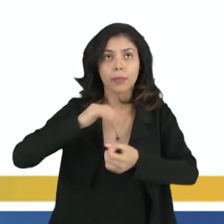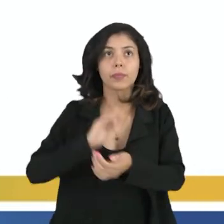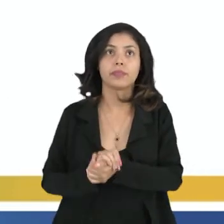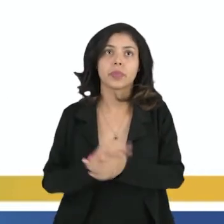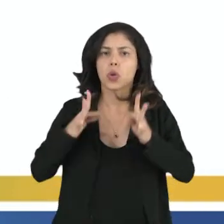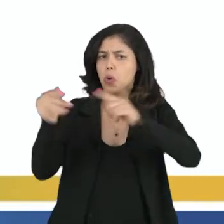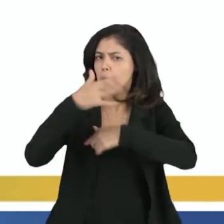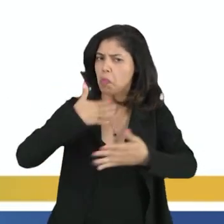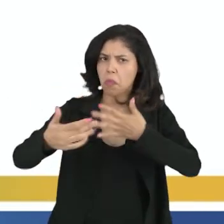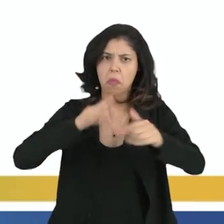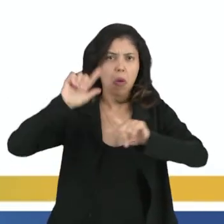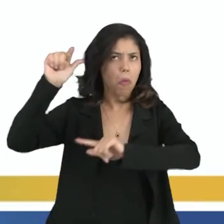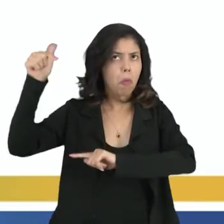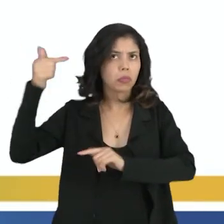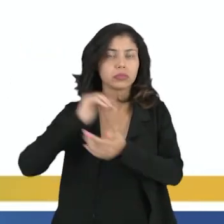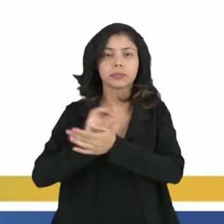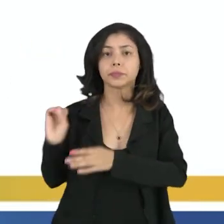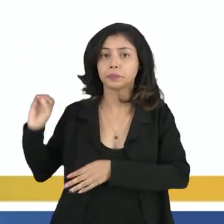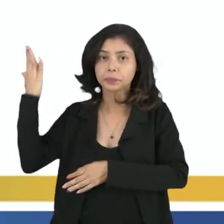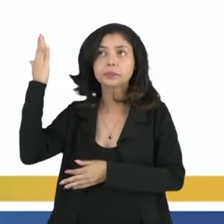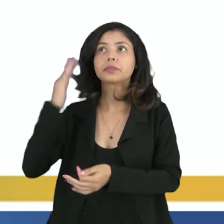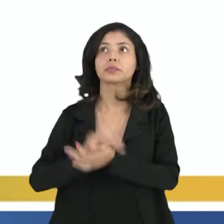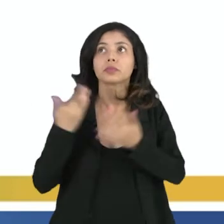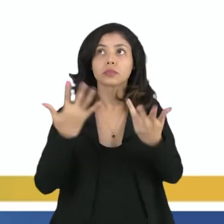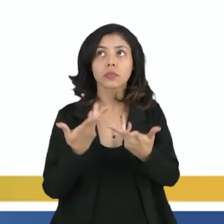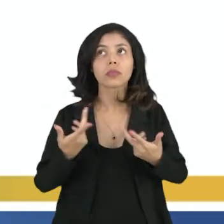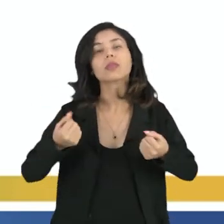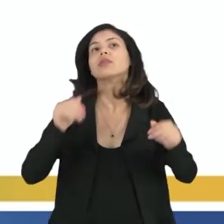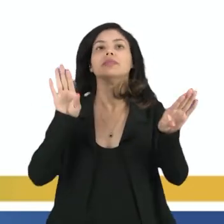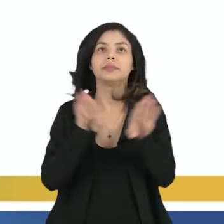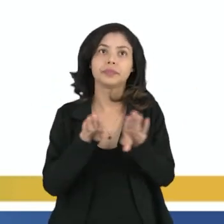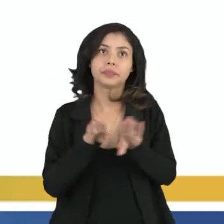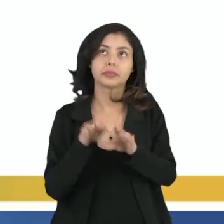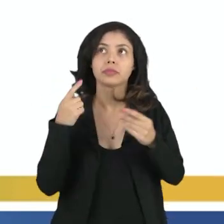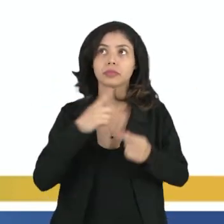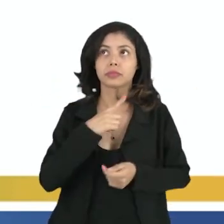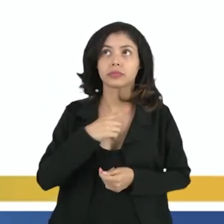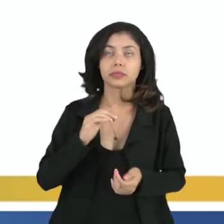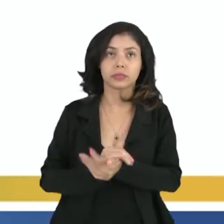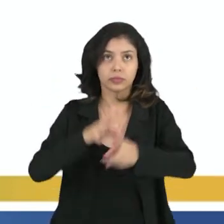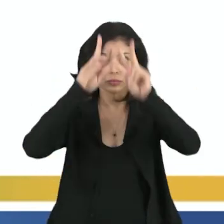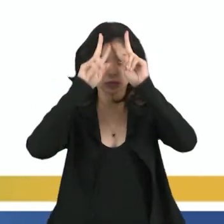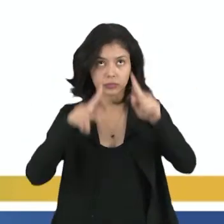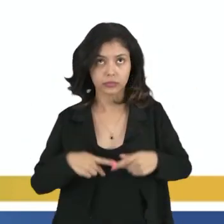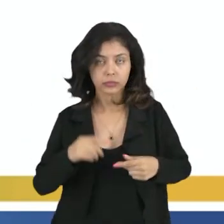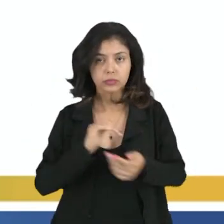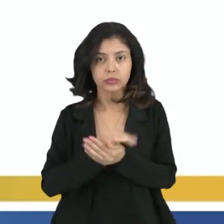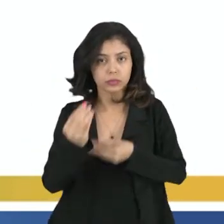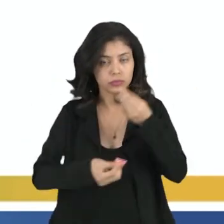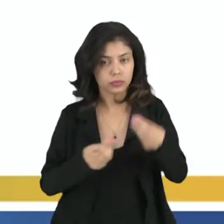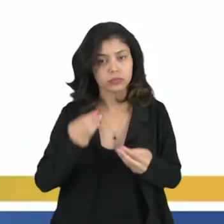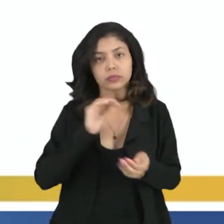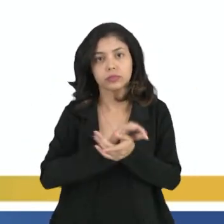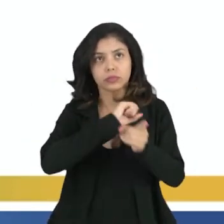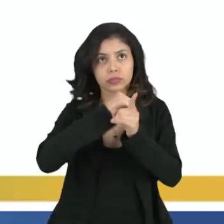ou qualquer outra capacidade ou hábitos adquiridos pelo homem como membro de uma sociedade.